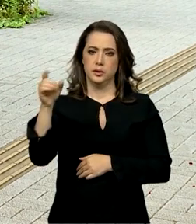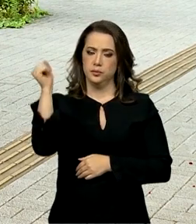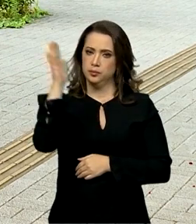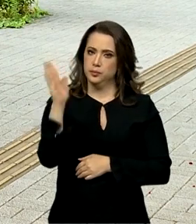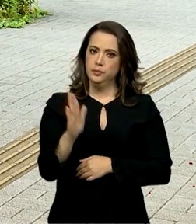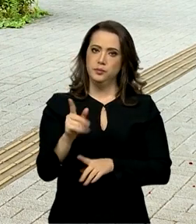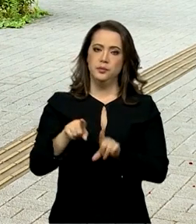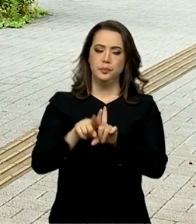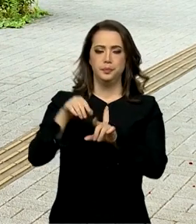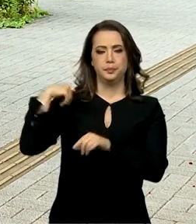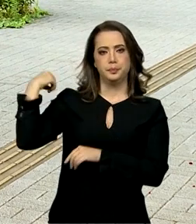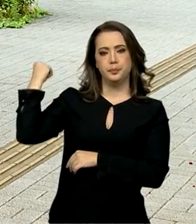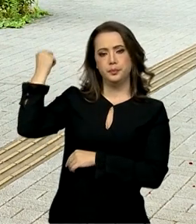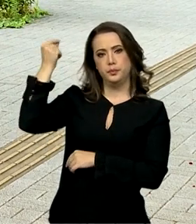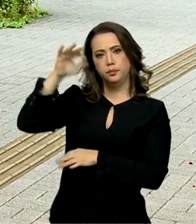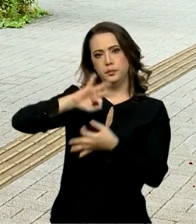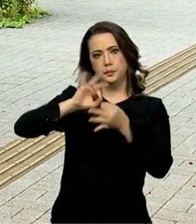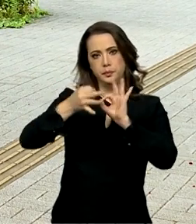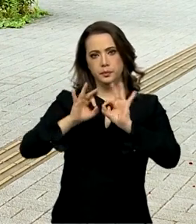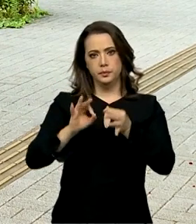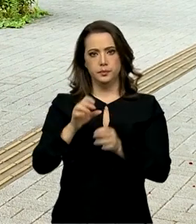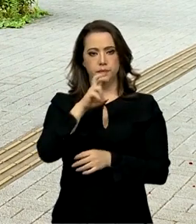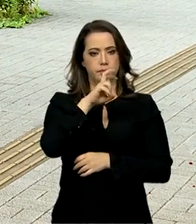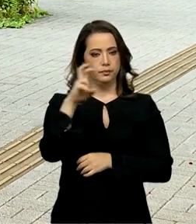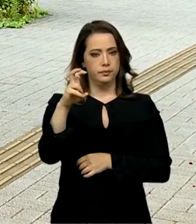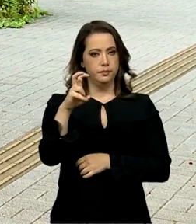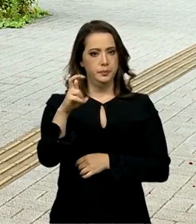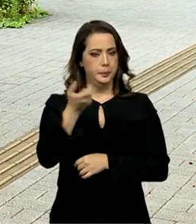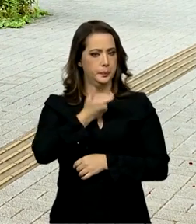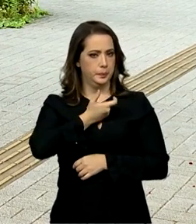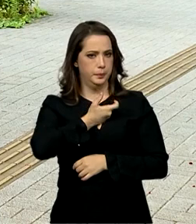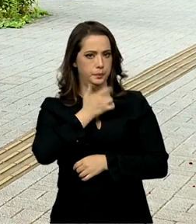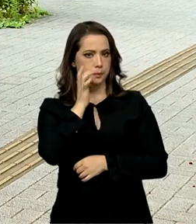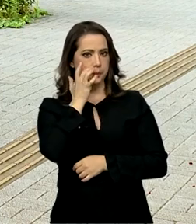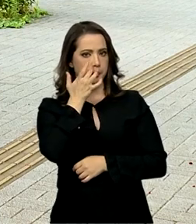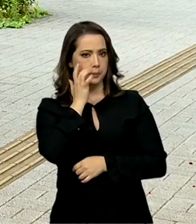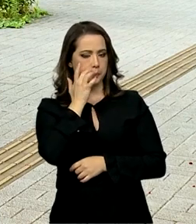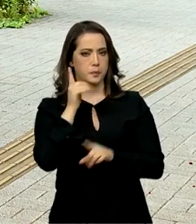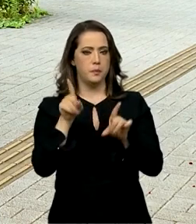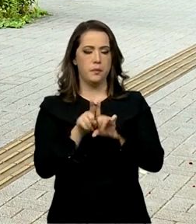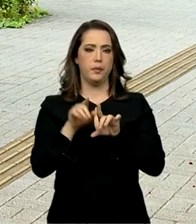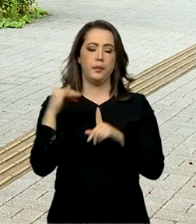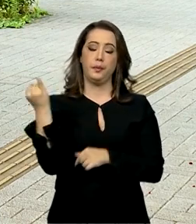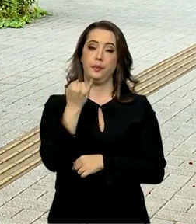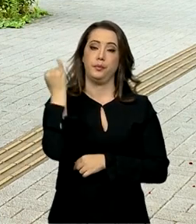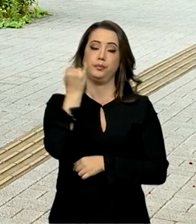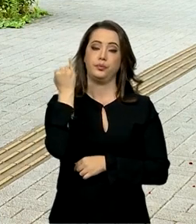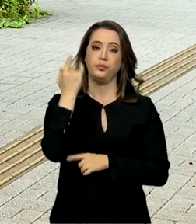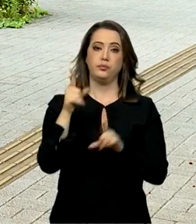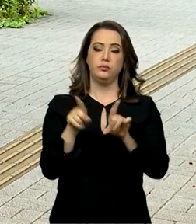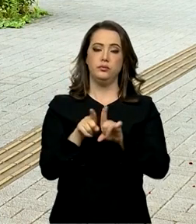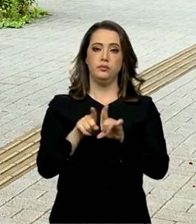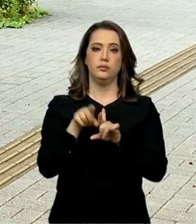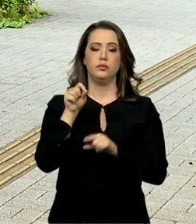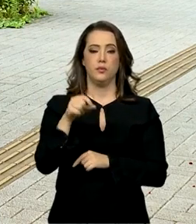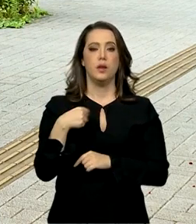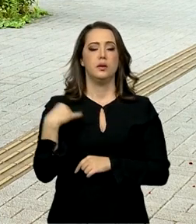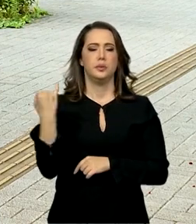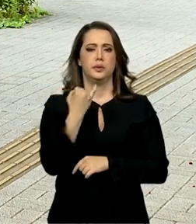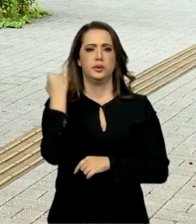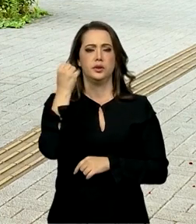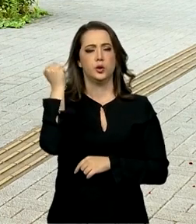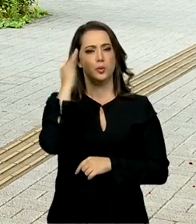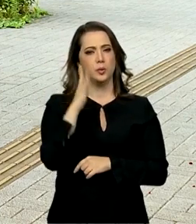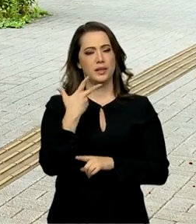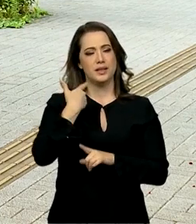Brasil na história dos Jogos Paralímpicos. Foram cinco medalhas de ouro, ou seja, que fizeram, assim como vocês adiantaram ao longo do jornal, fizeram o Brasil